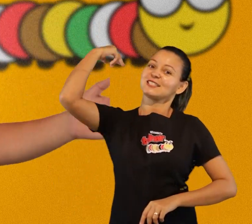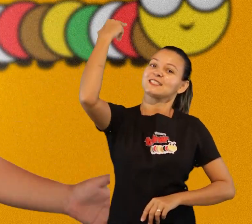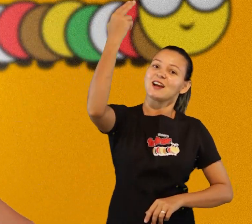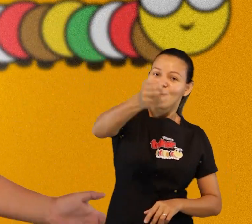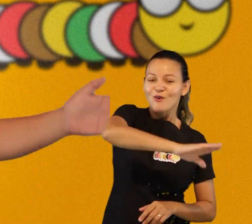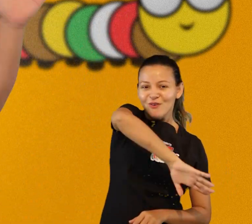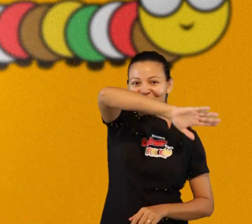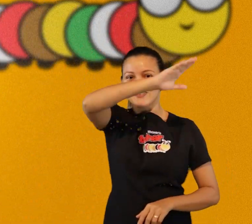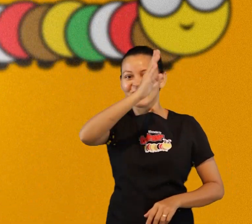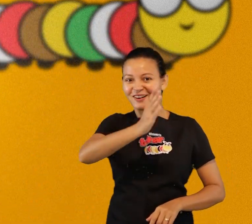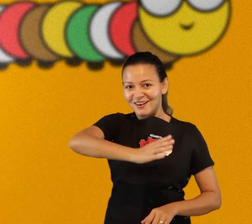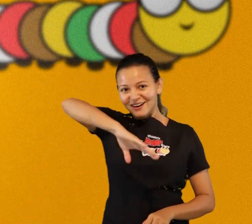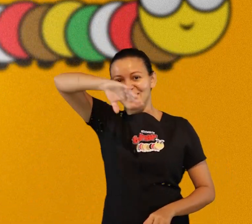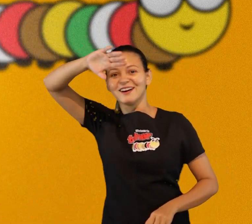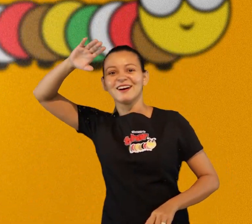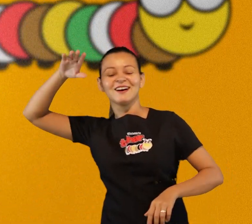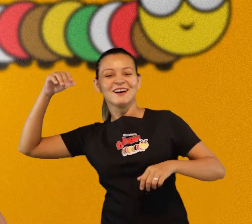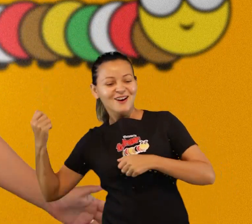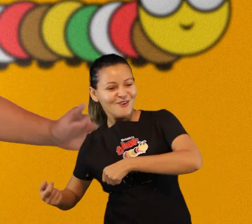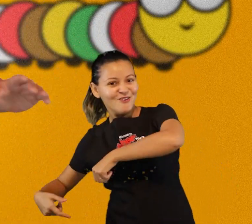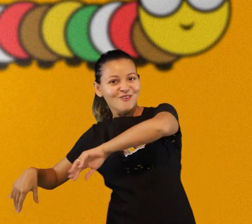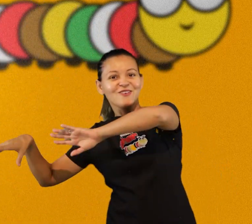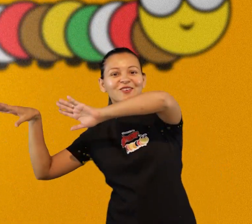aleluia, oh aleluia juntos comigo